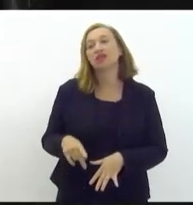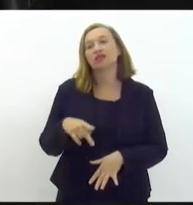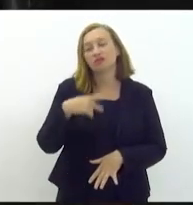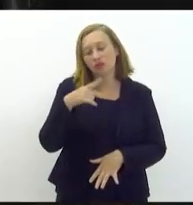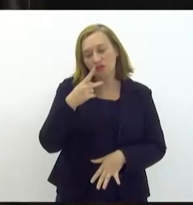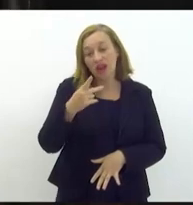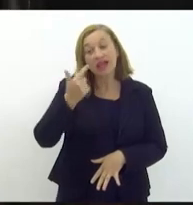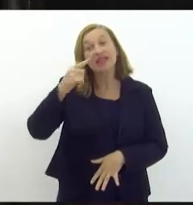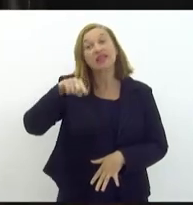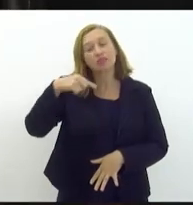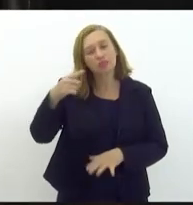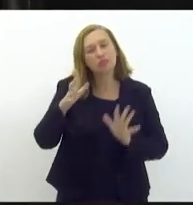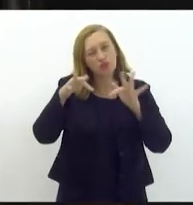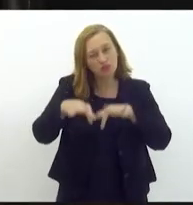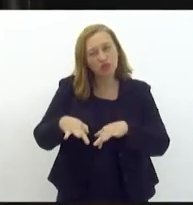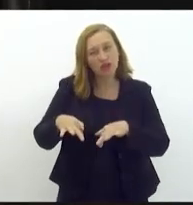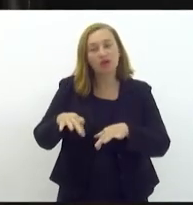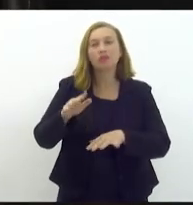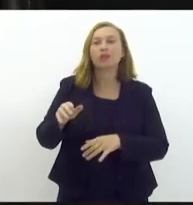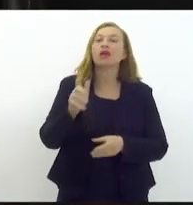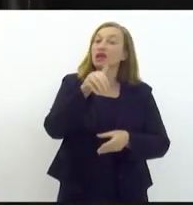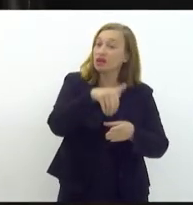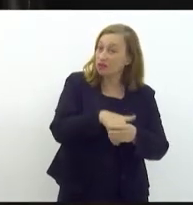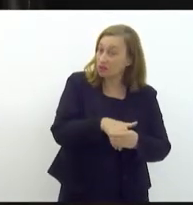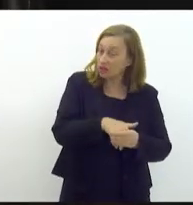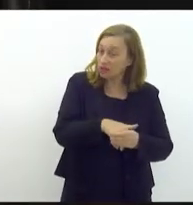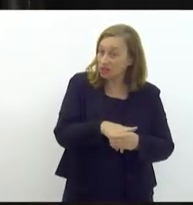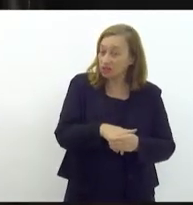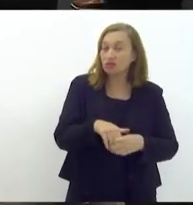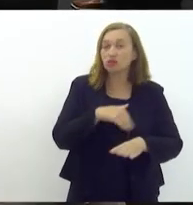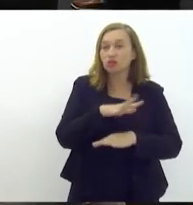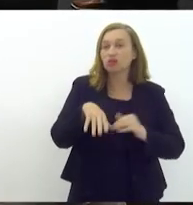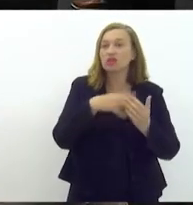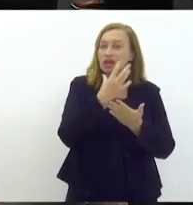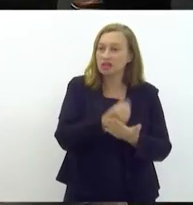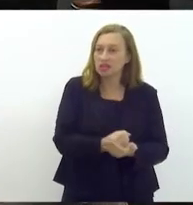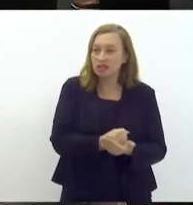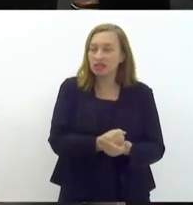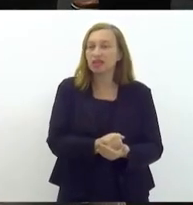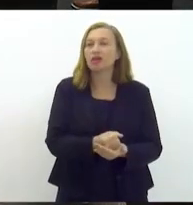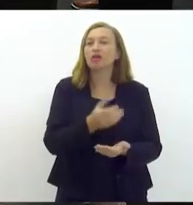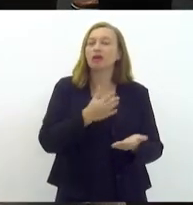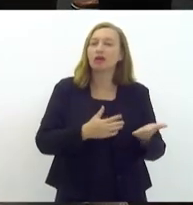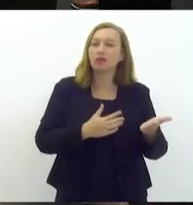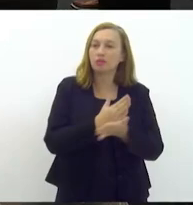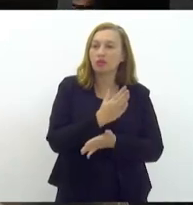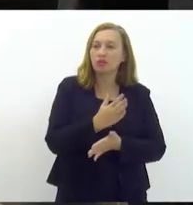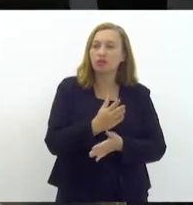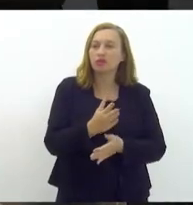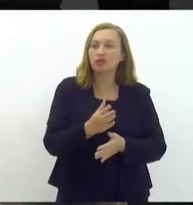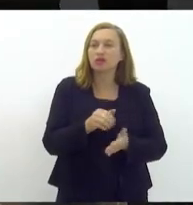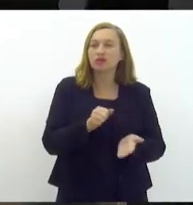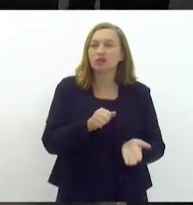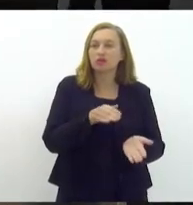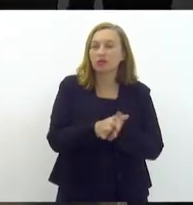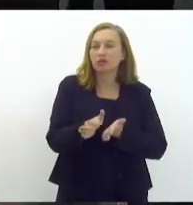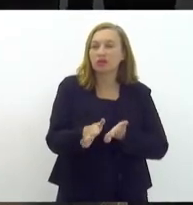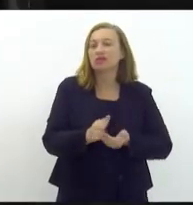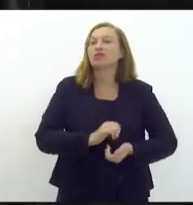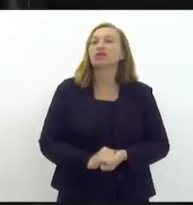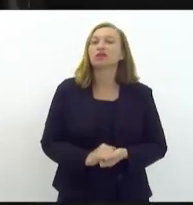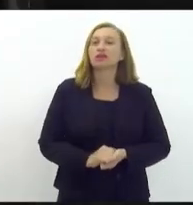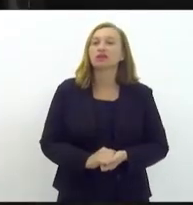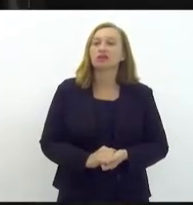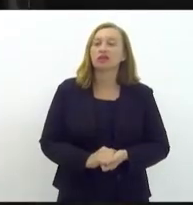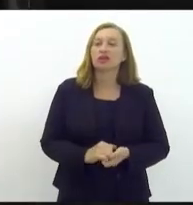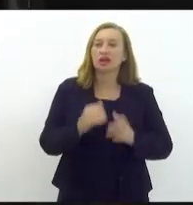aqui, vossa excelência. Em votação, são os que aprovam, permaneçam como estão, aprovado, vai a promulgação. A